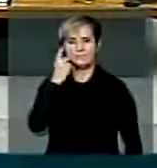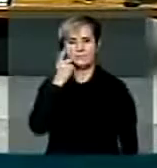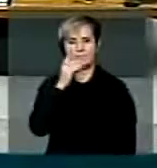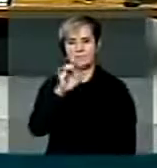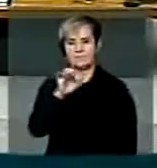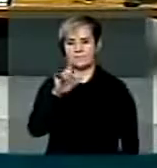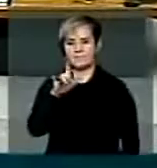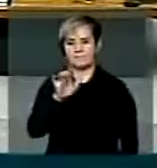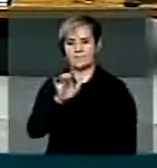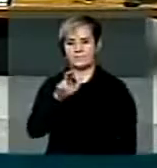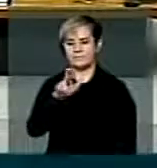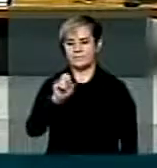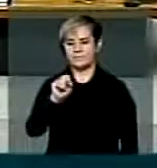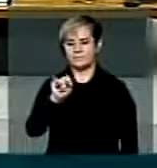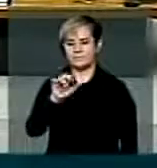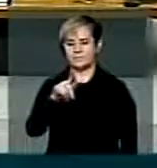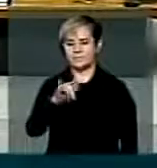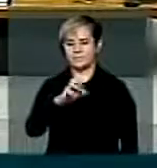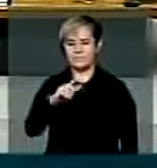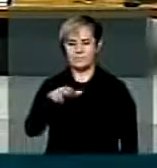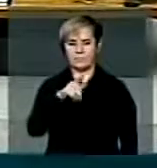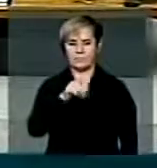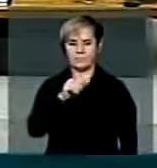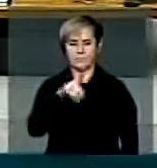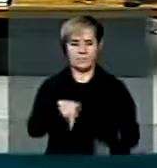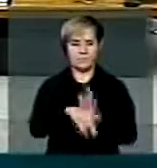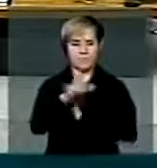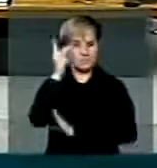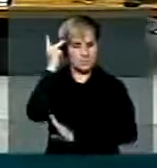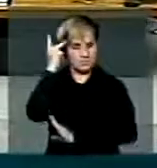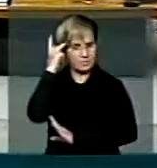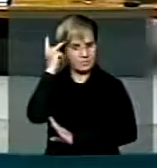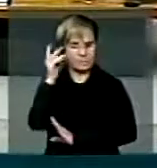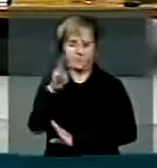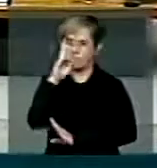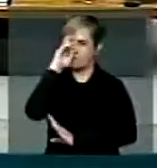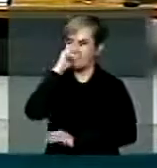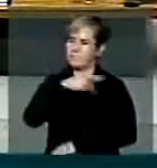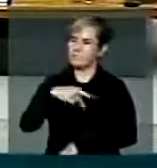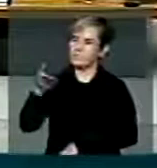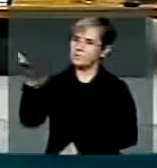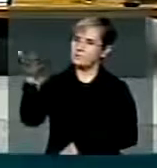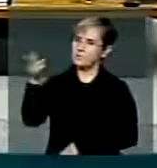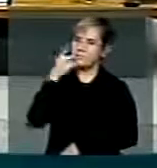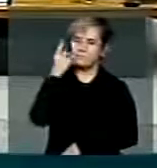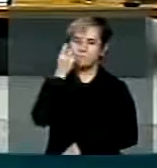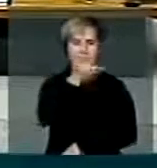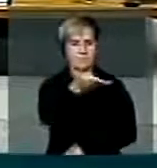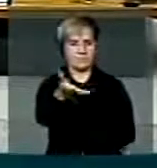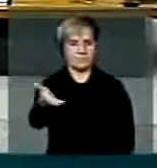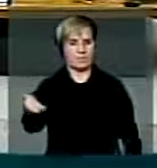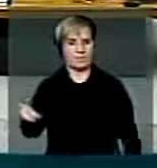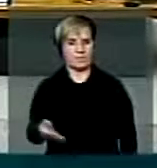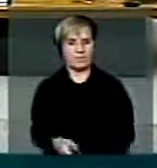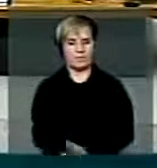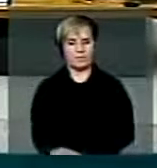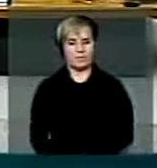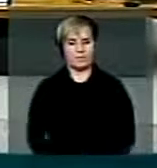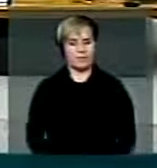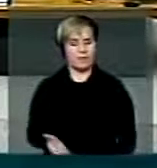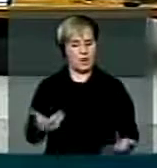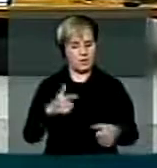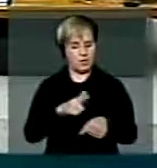Eleus Spiva, PSD São Paulo. Senhor presidente, senhoras e senhores deputados, estamos